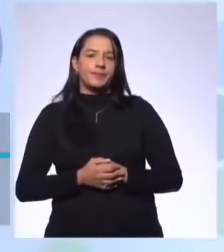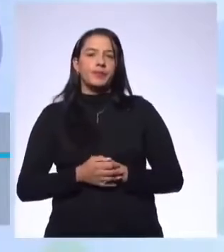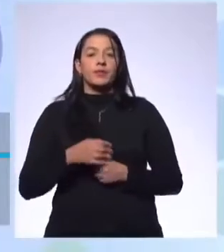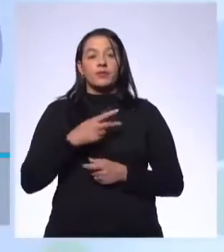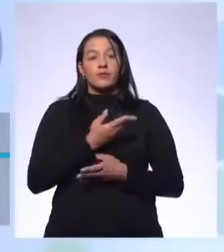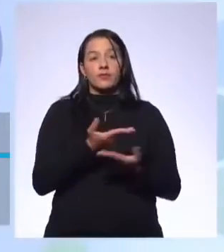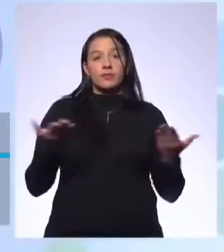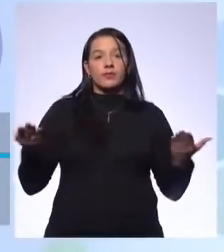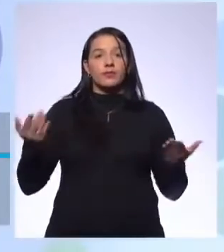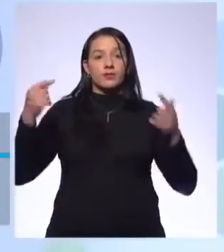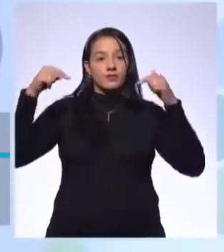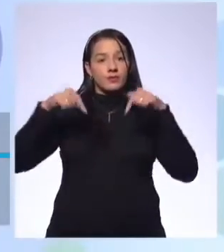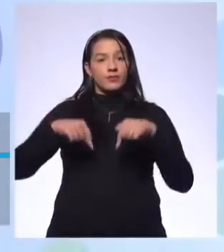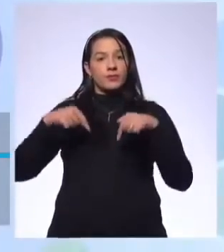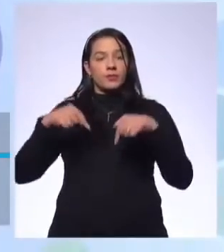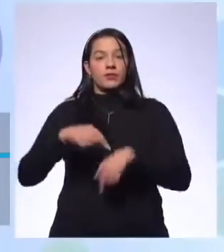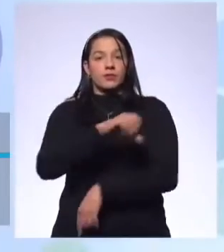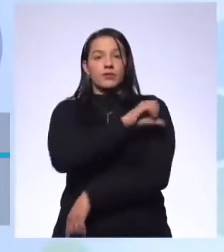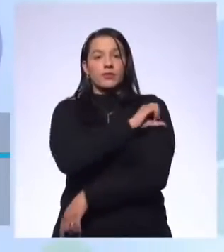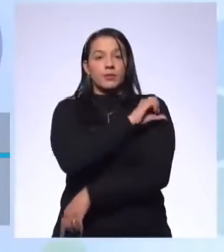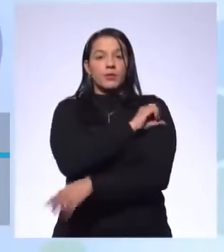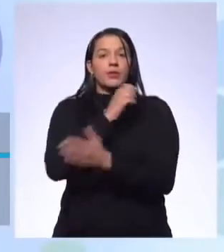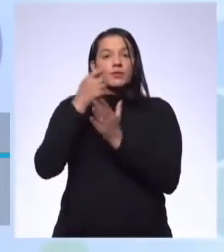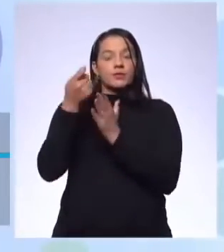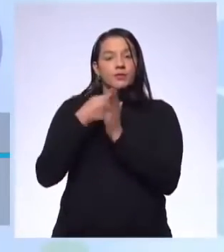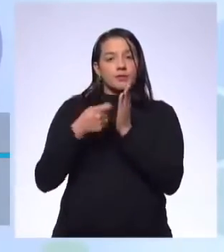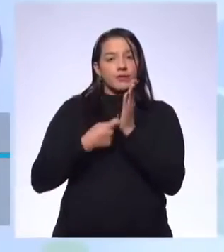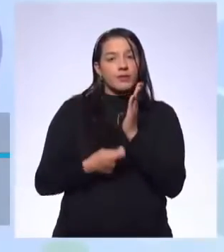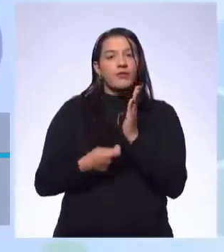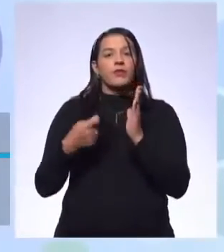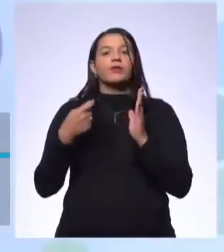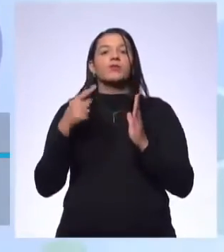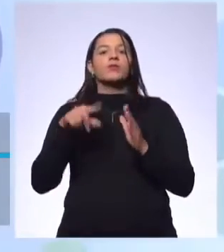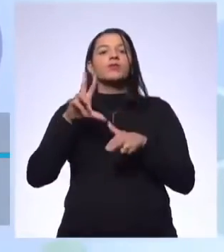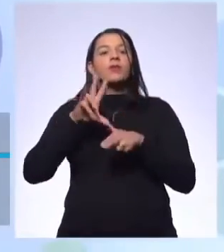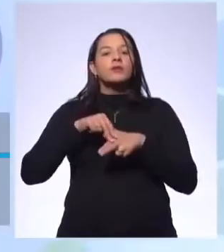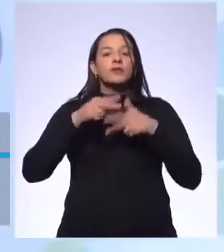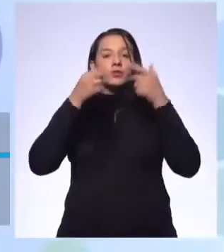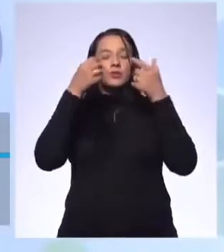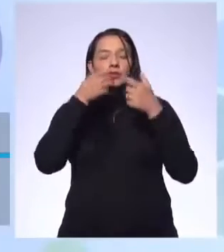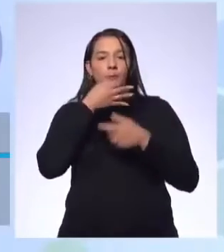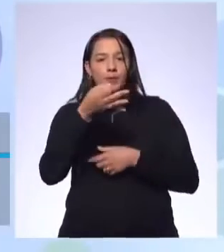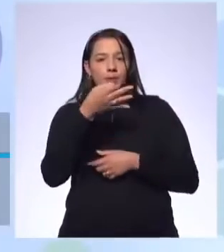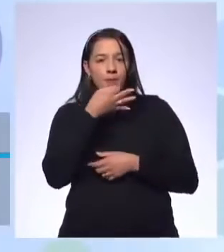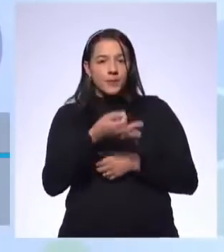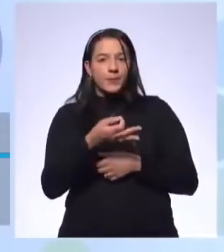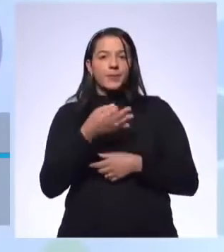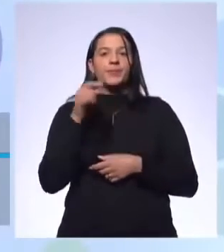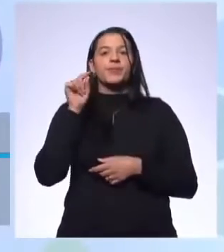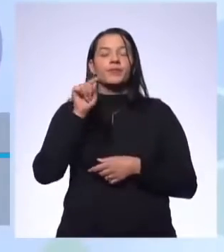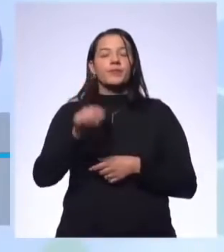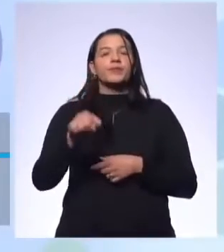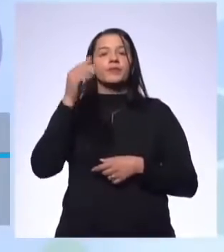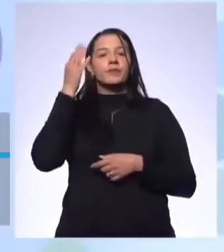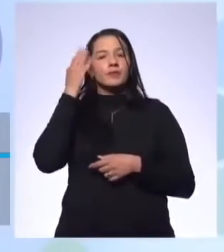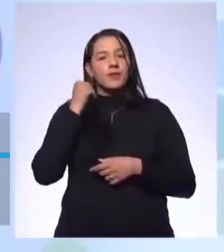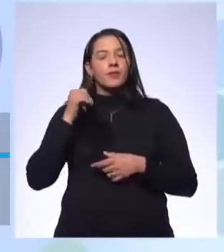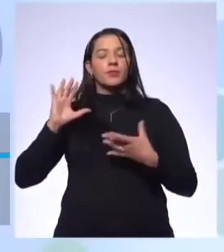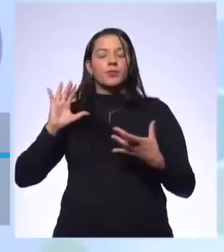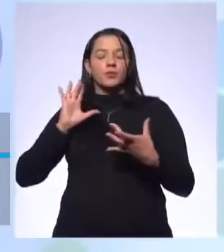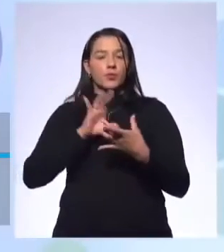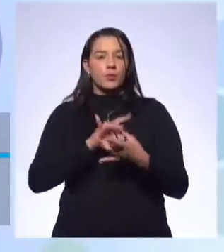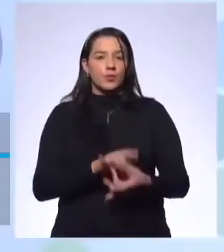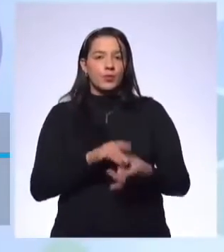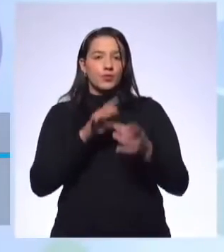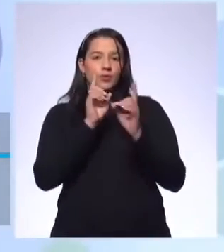estão aqui, no nono ano, escrevendo os artigos de opinião de vocês. E vocês, principalmente estando nesse contexto remoto,